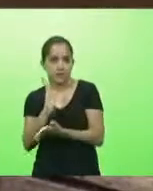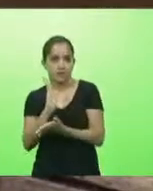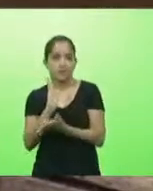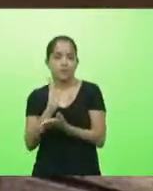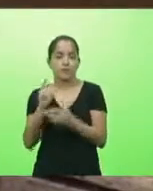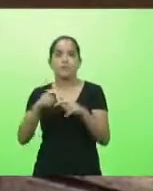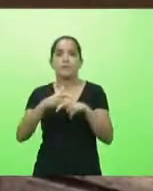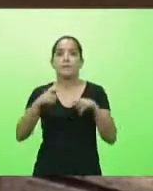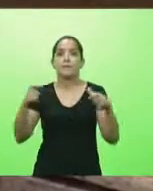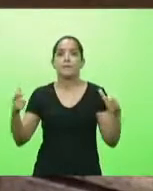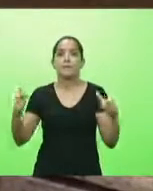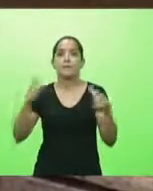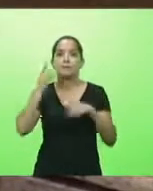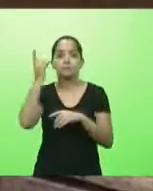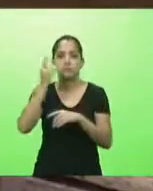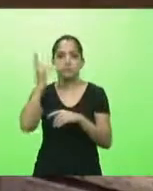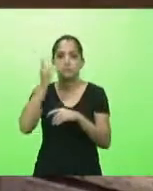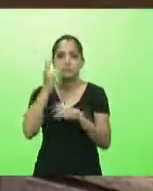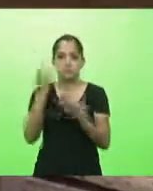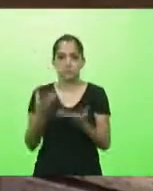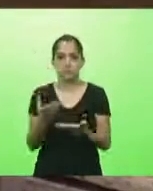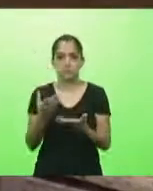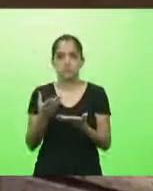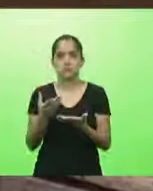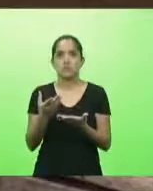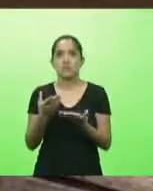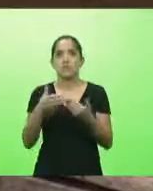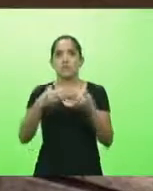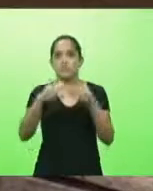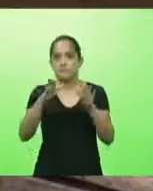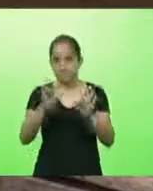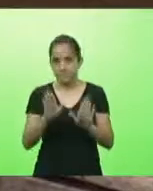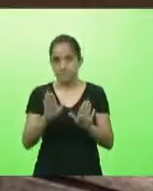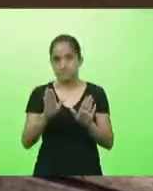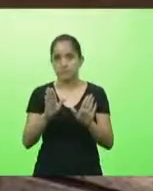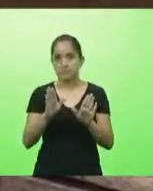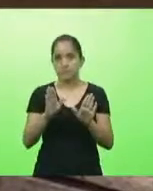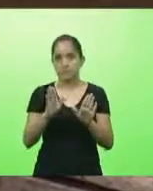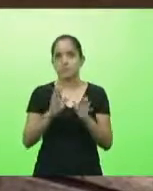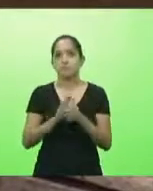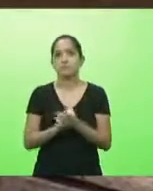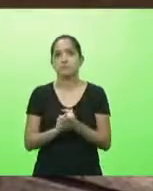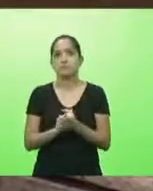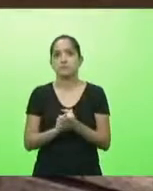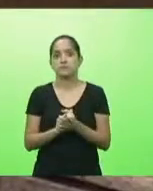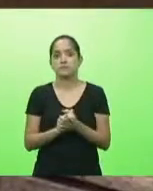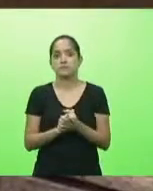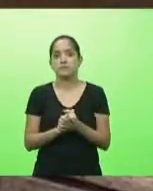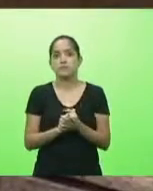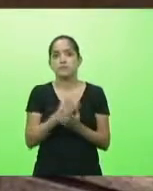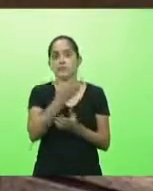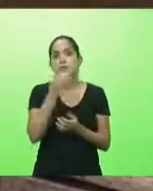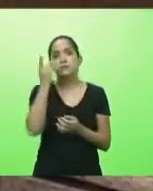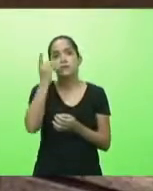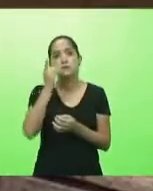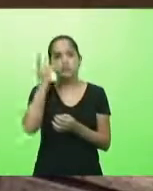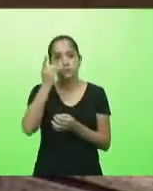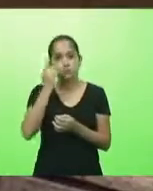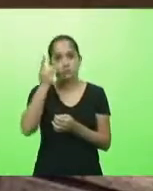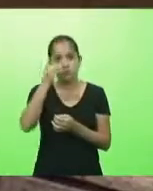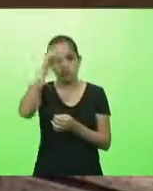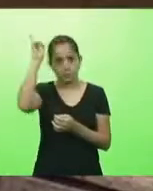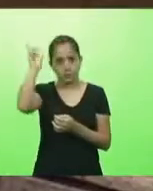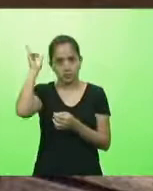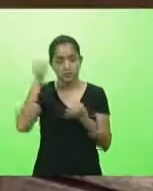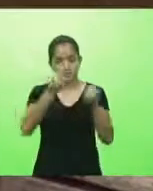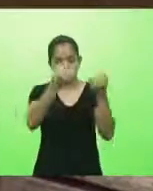maioria dos deputados então ela tem que estar aberta deputado sargento lima estava